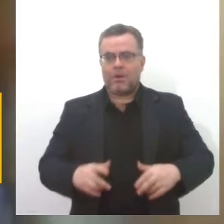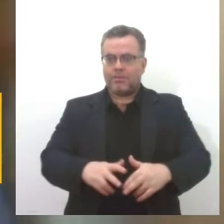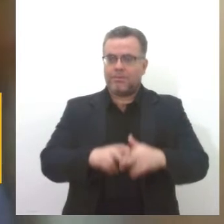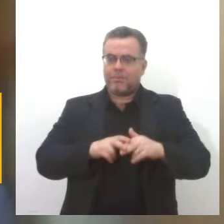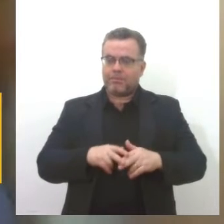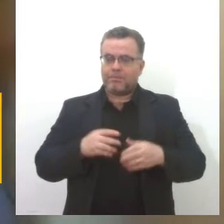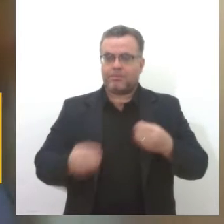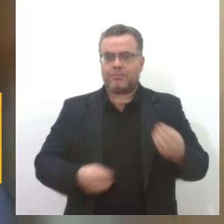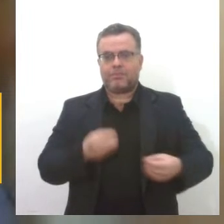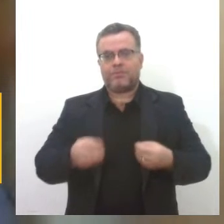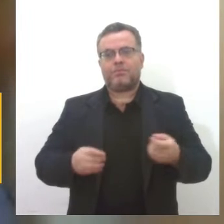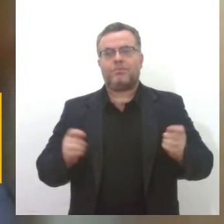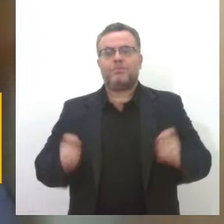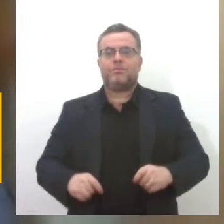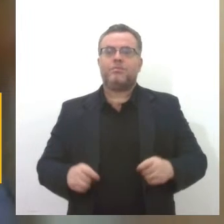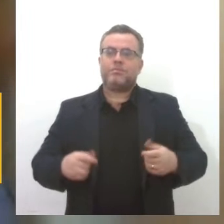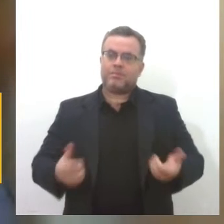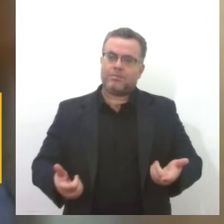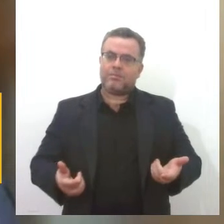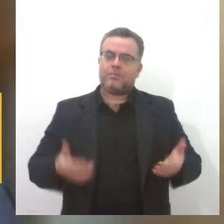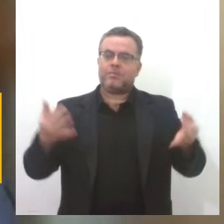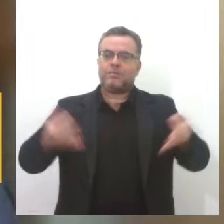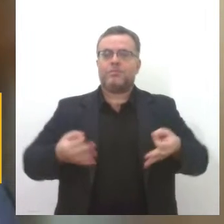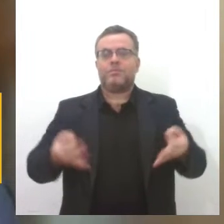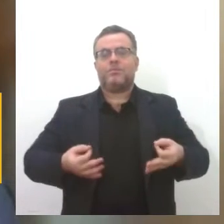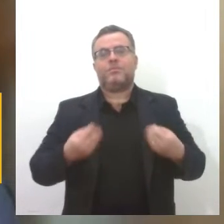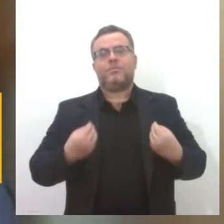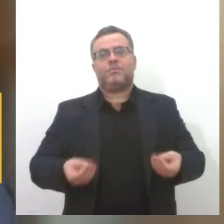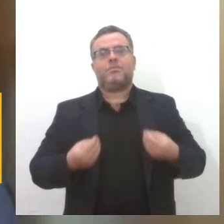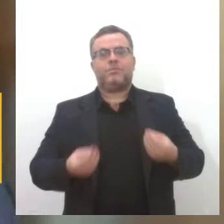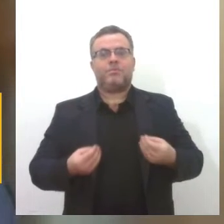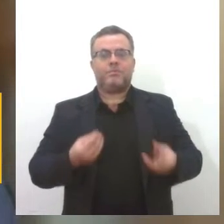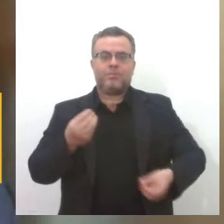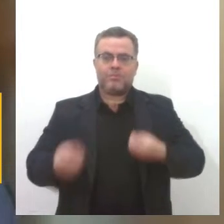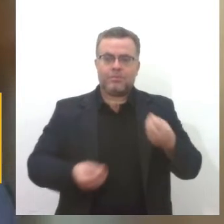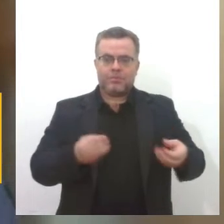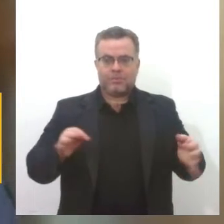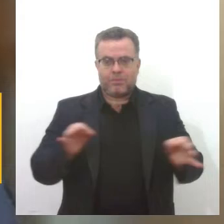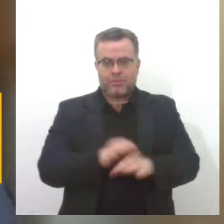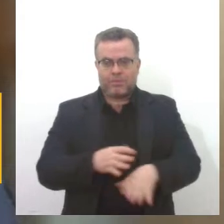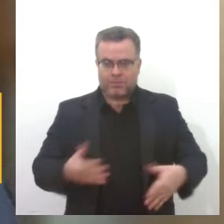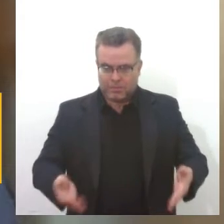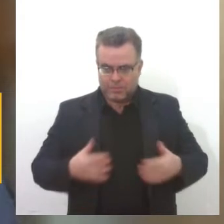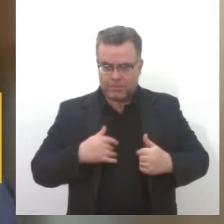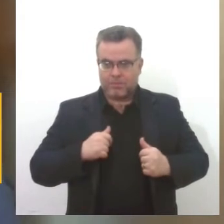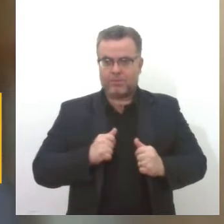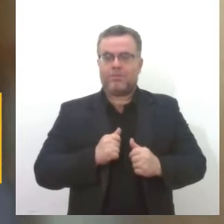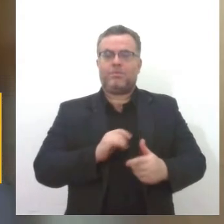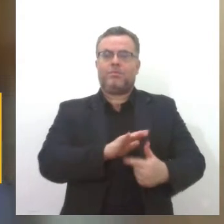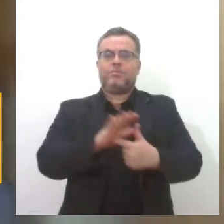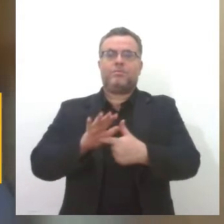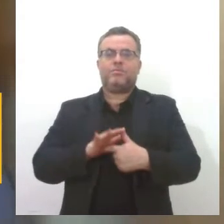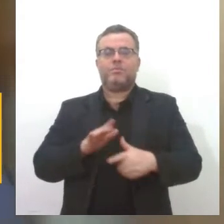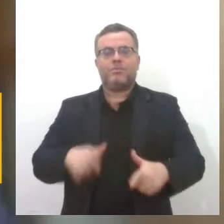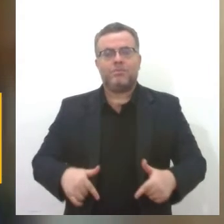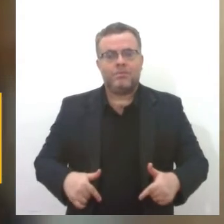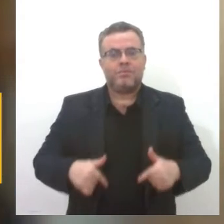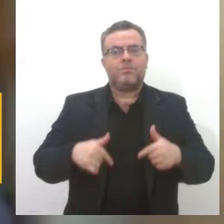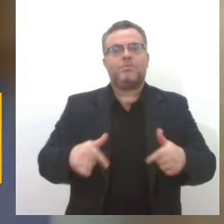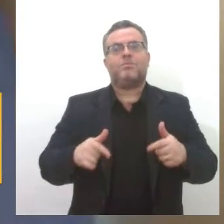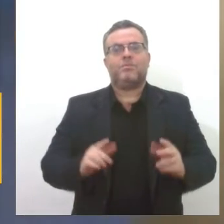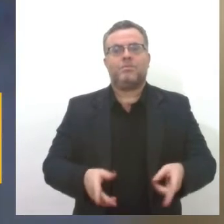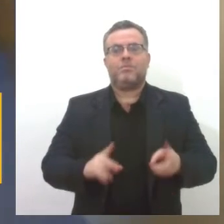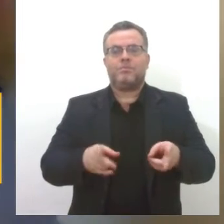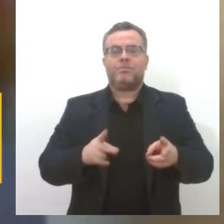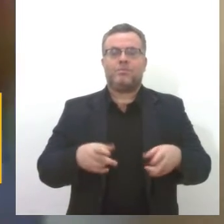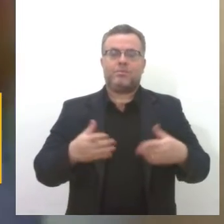Lógico que isso tem uma sobrecarga muito maior para ela, mas ela faz essas atividades e faz com muita, vamos dizer assim,